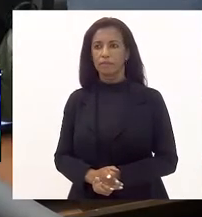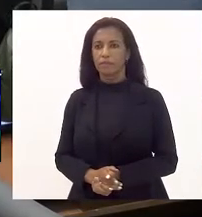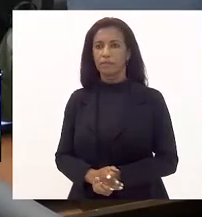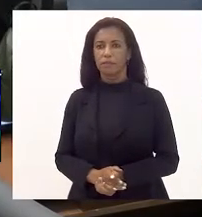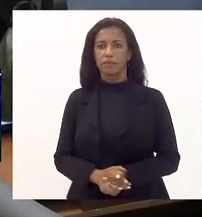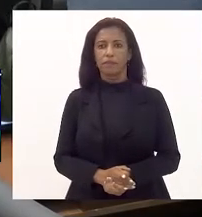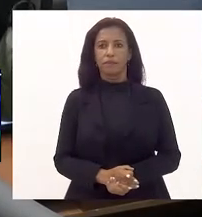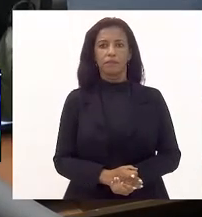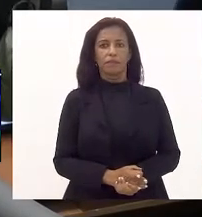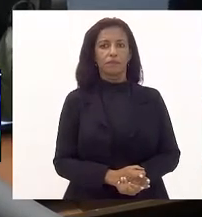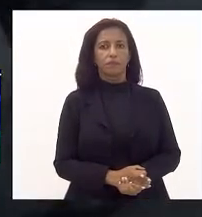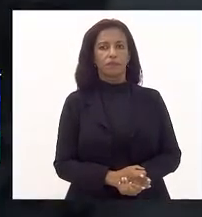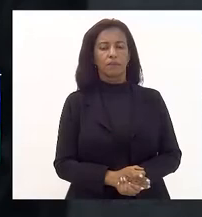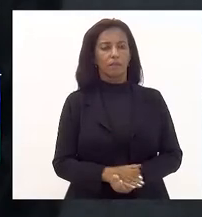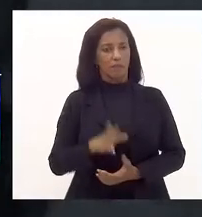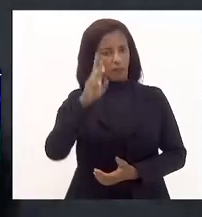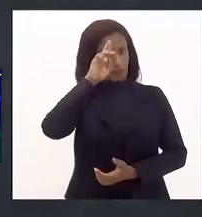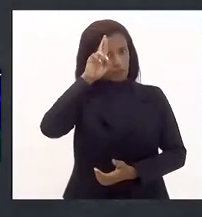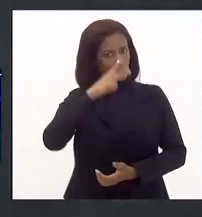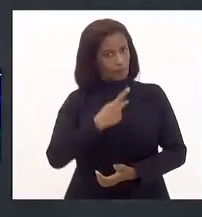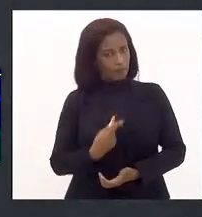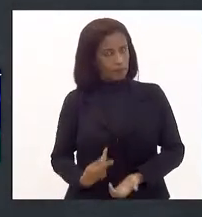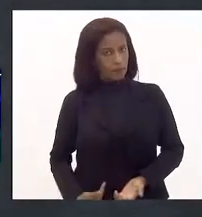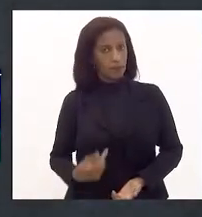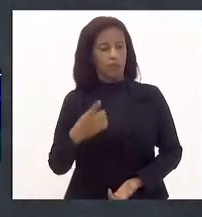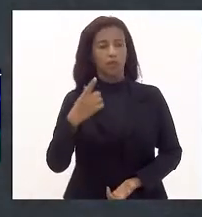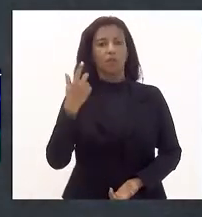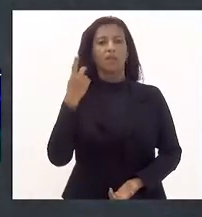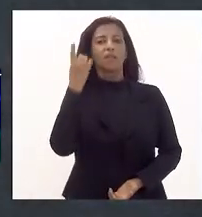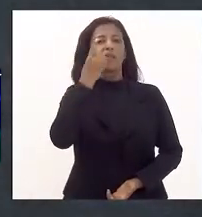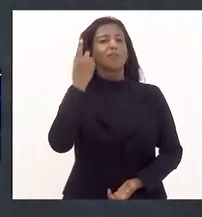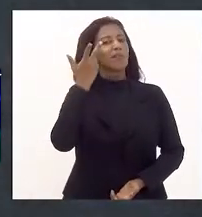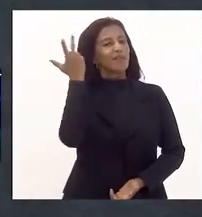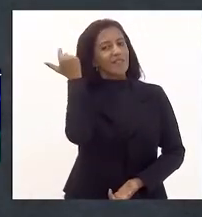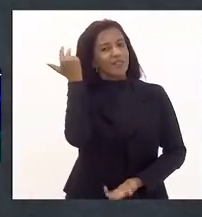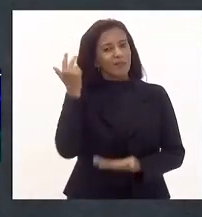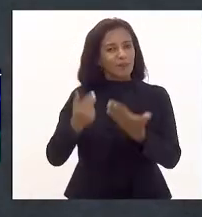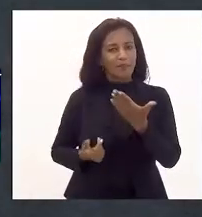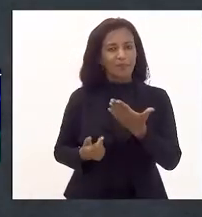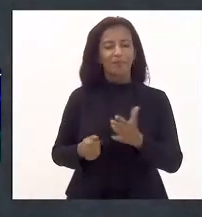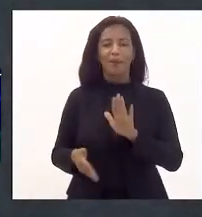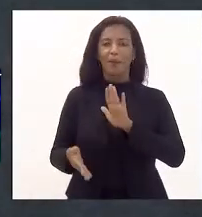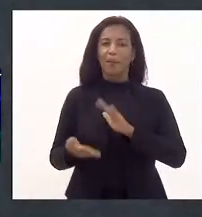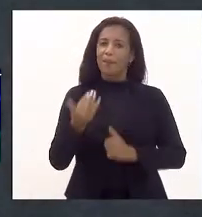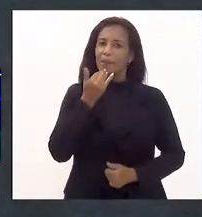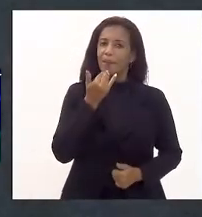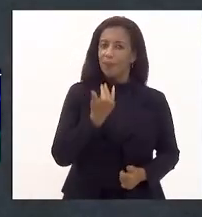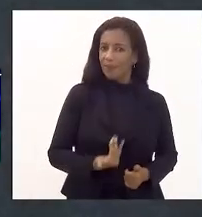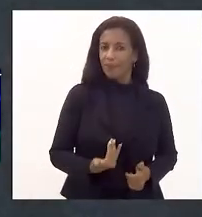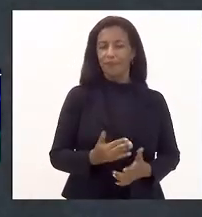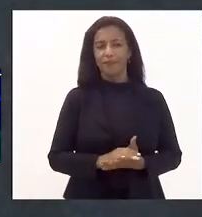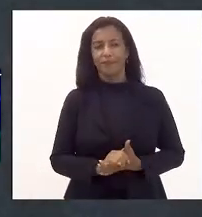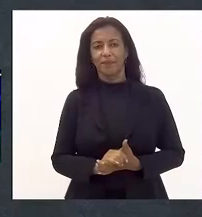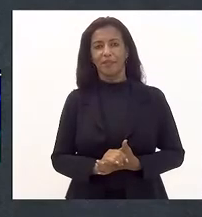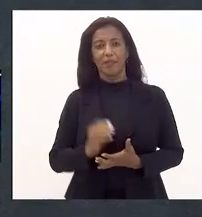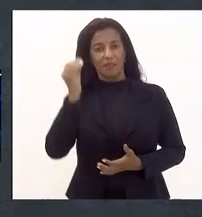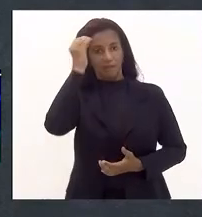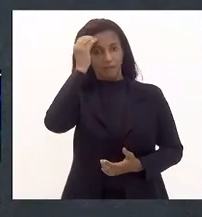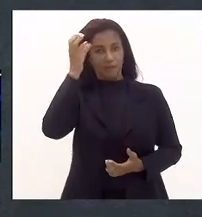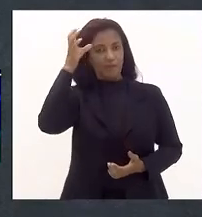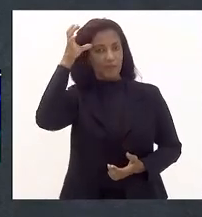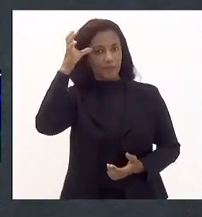Senhor presidente, deputado Eliomar Coelho propõe que a cultura